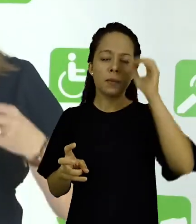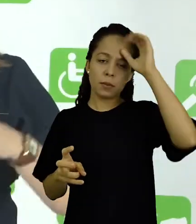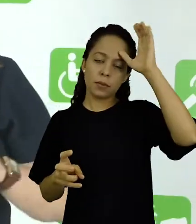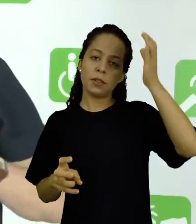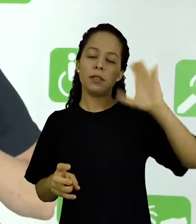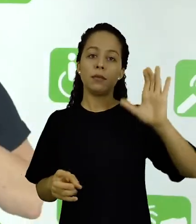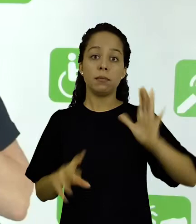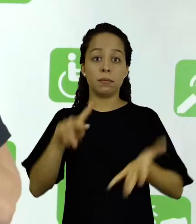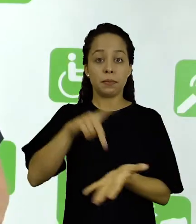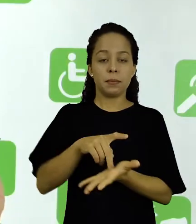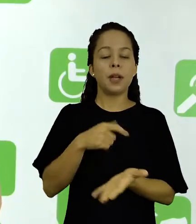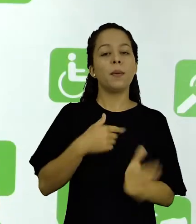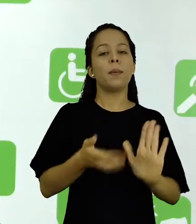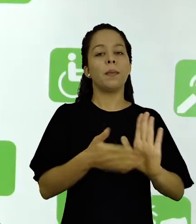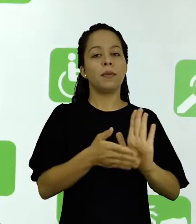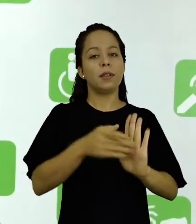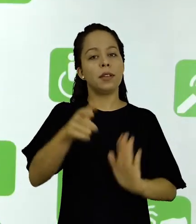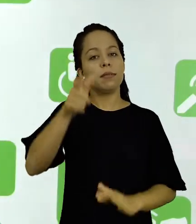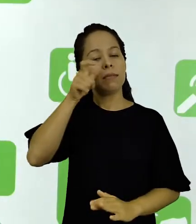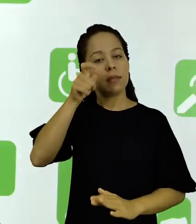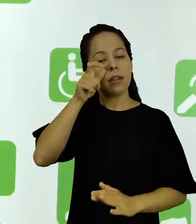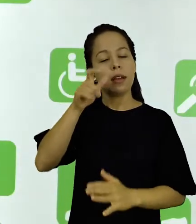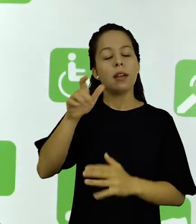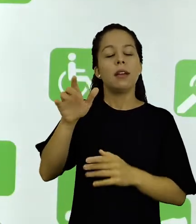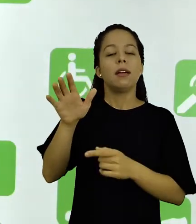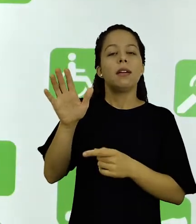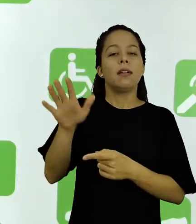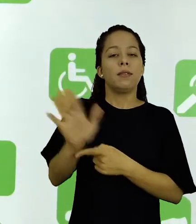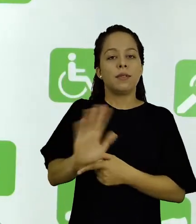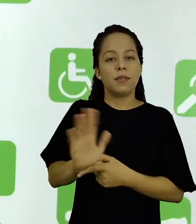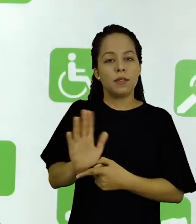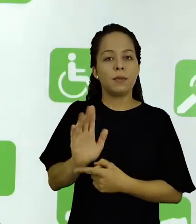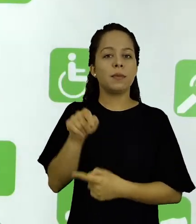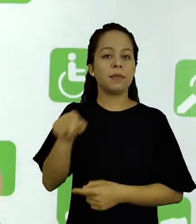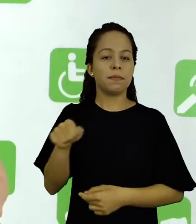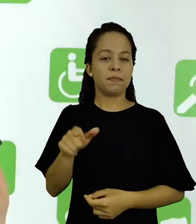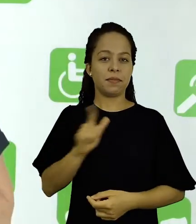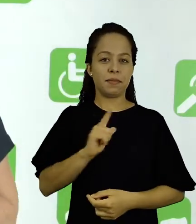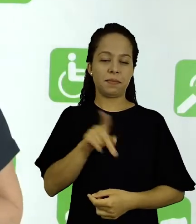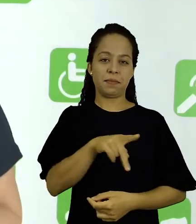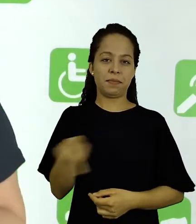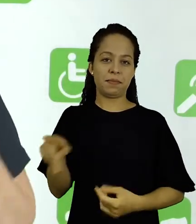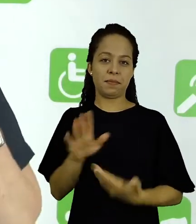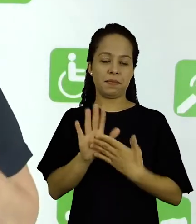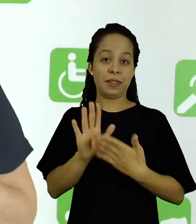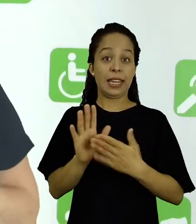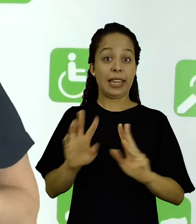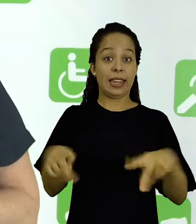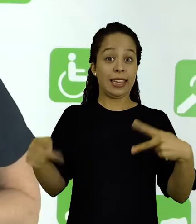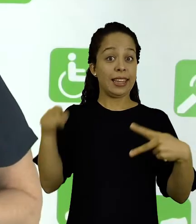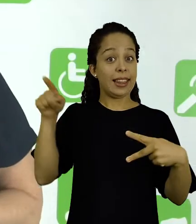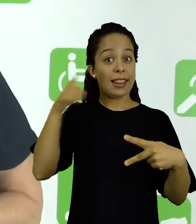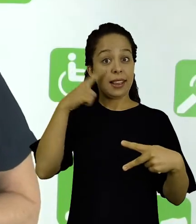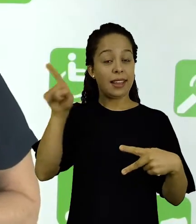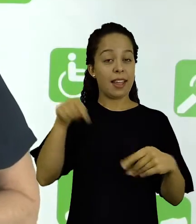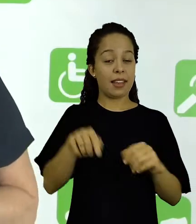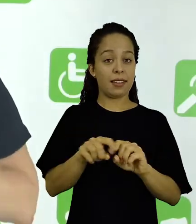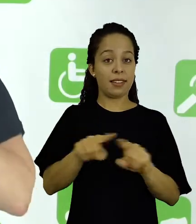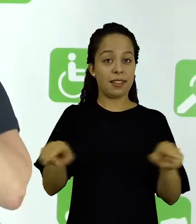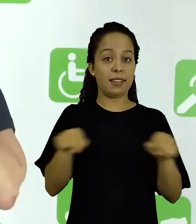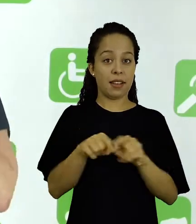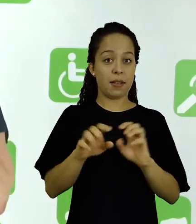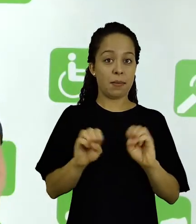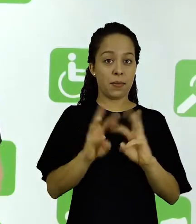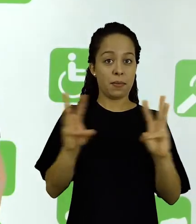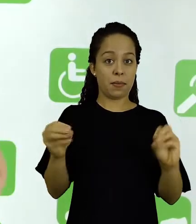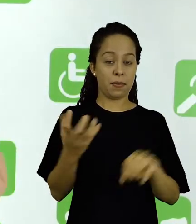observar esse conhecimento científico na prática, eu sugiro que vocês assistam ao filme Erin Brokovitch, Uma Mulher de Talento.